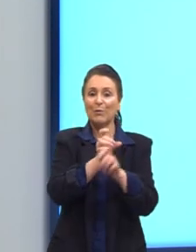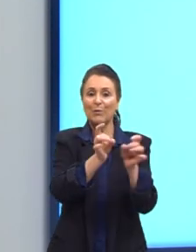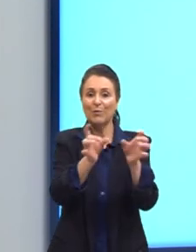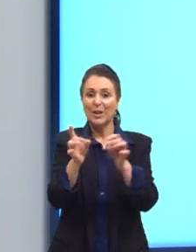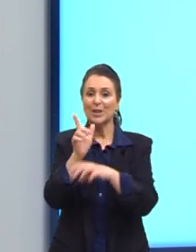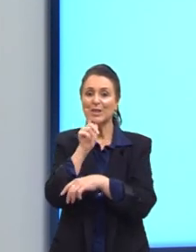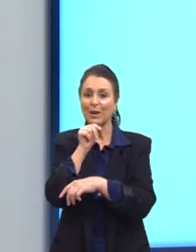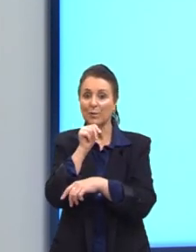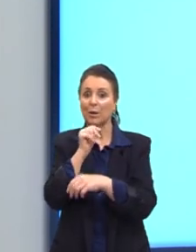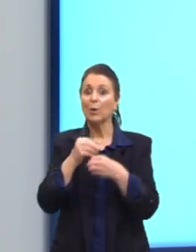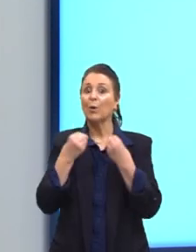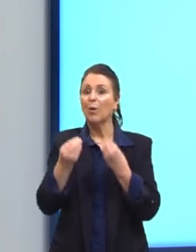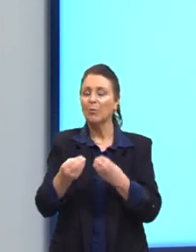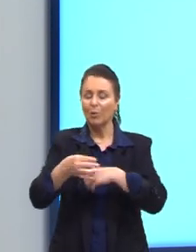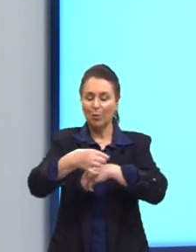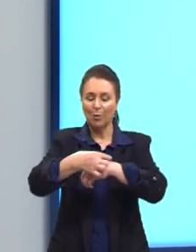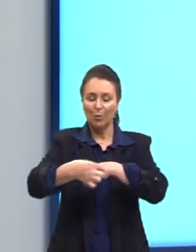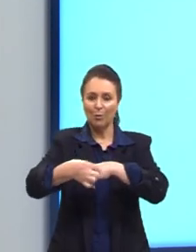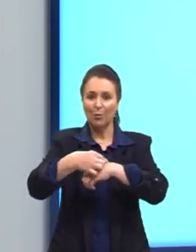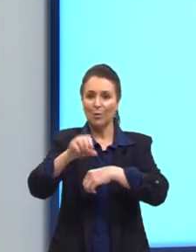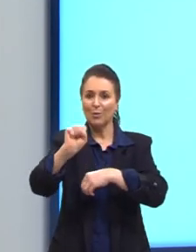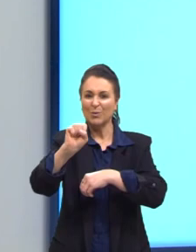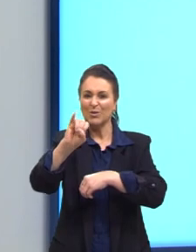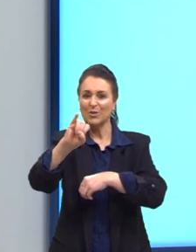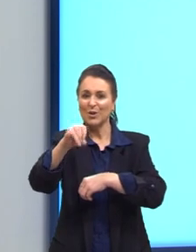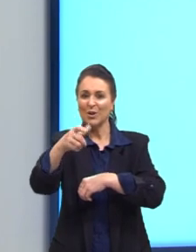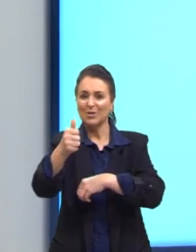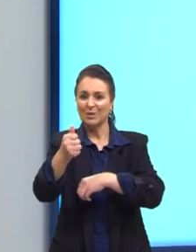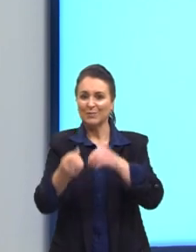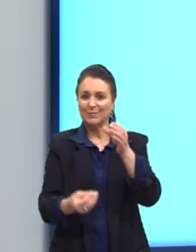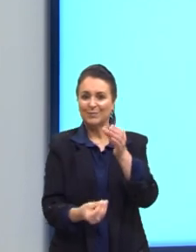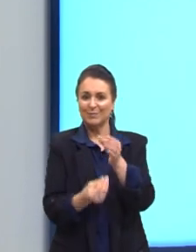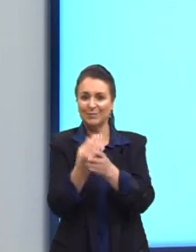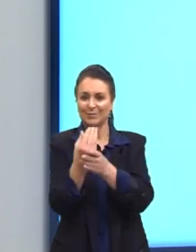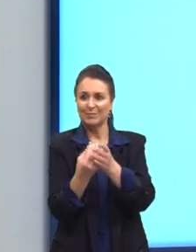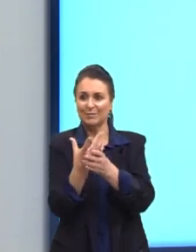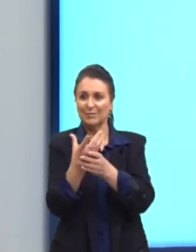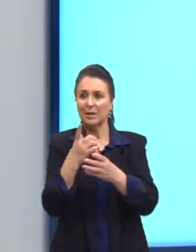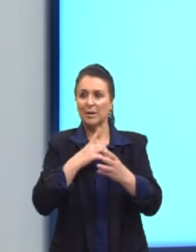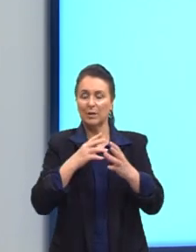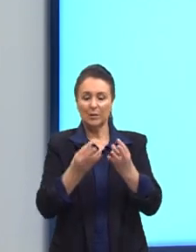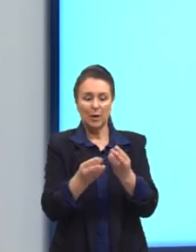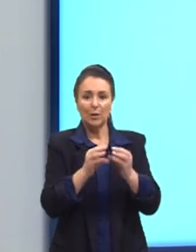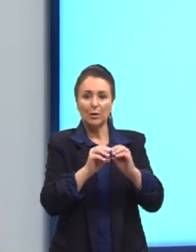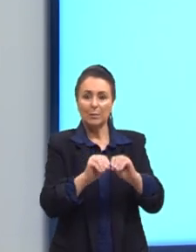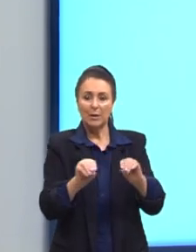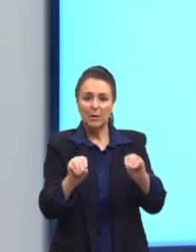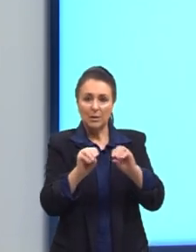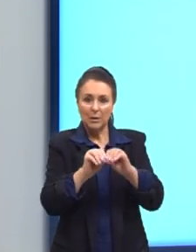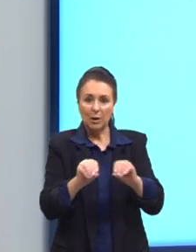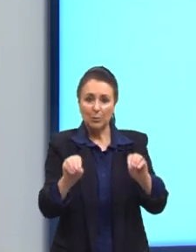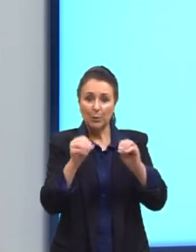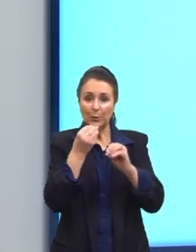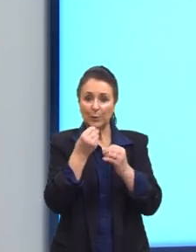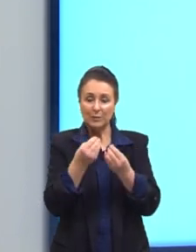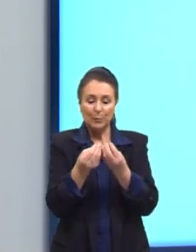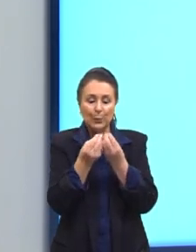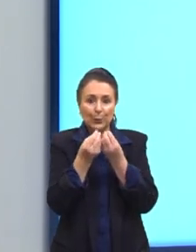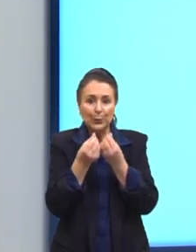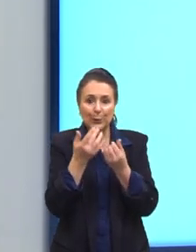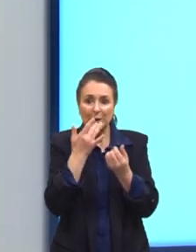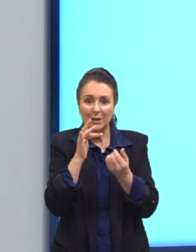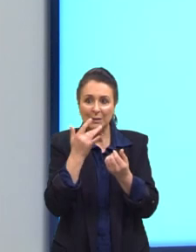cereais. E por fim, aqui no cantinho, a gente tem um lençol de algodão, vai gastar 10.600 litros.